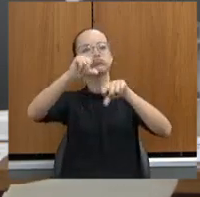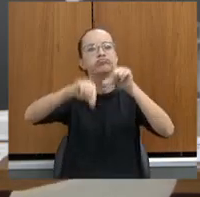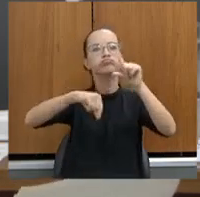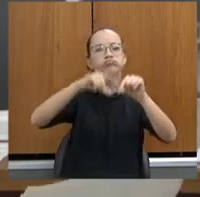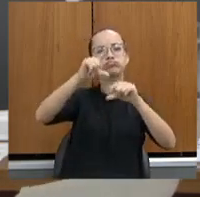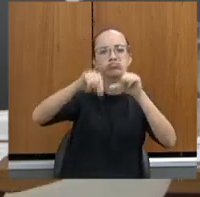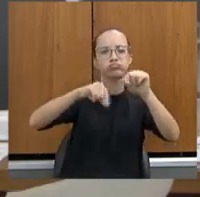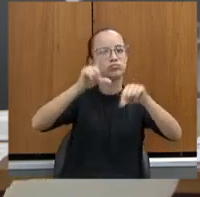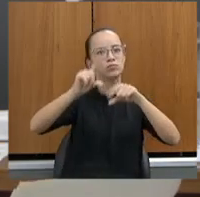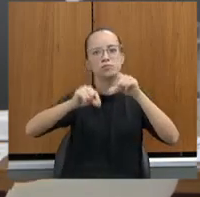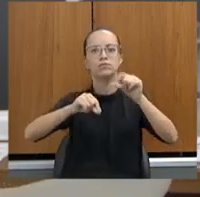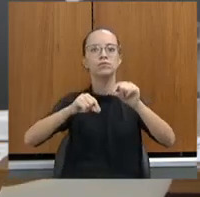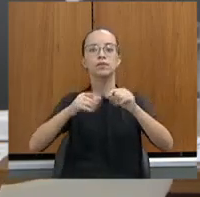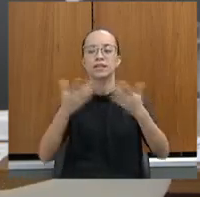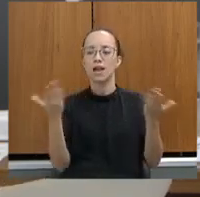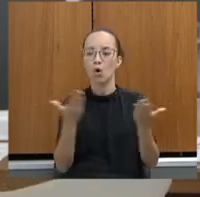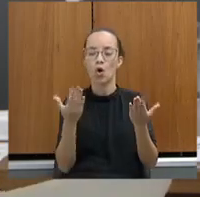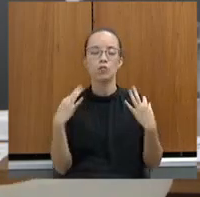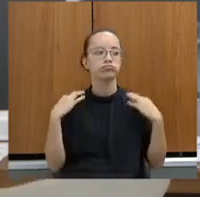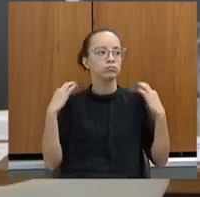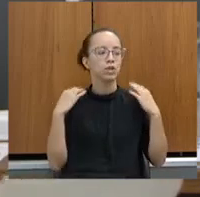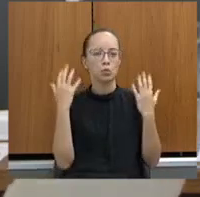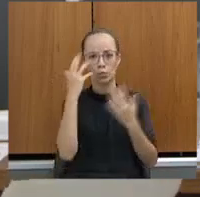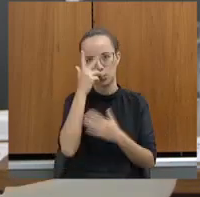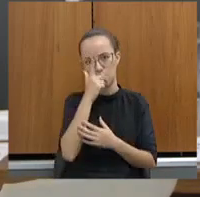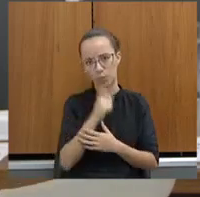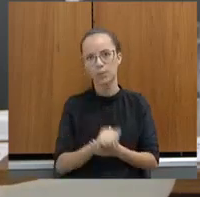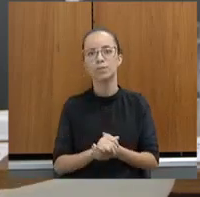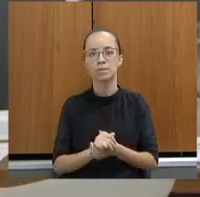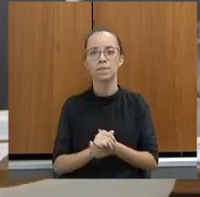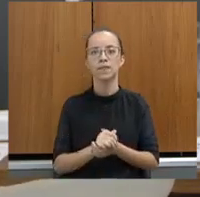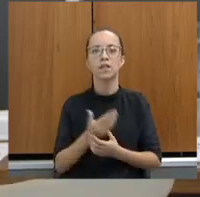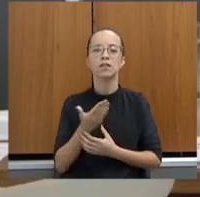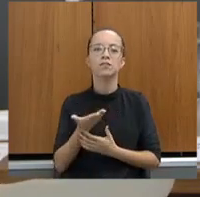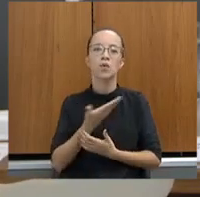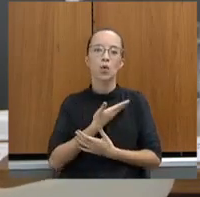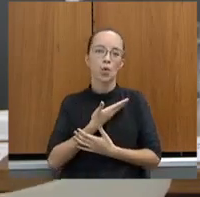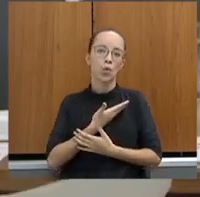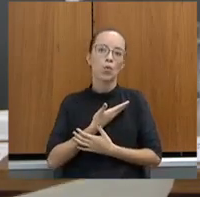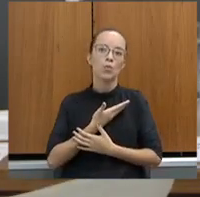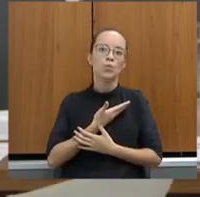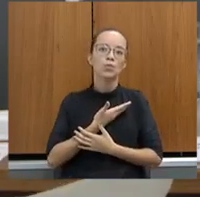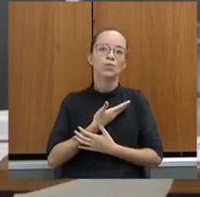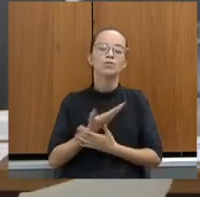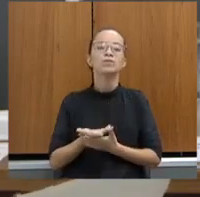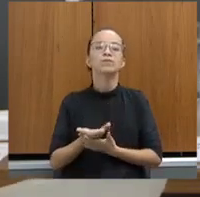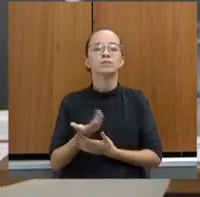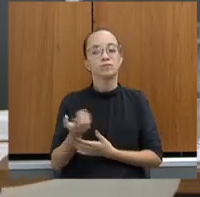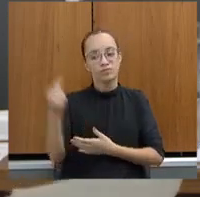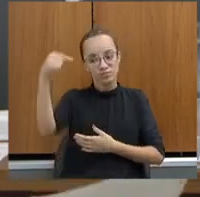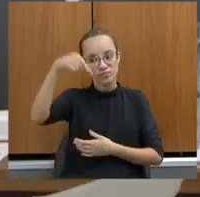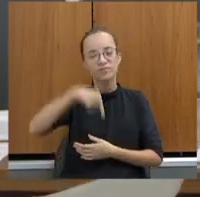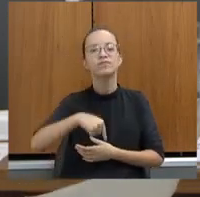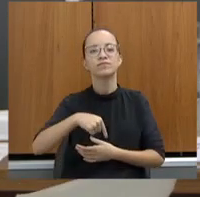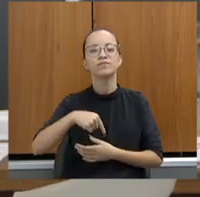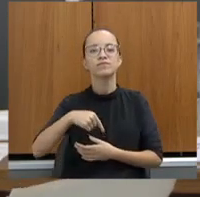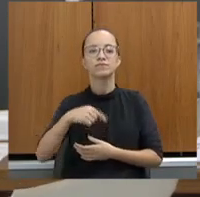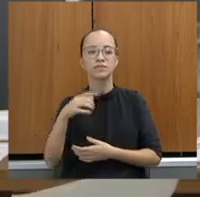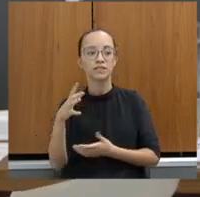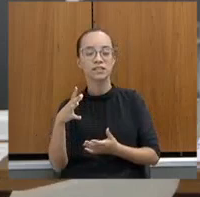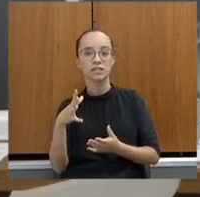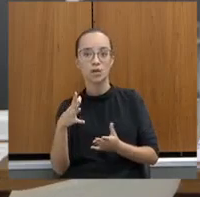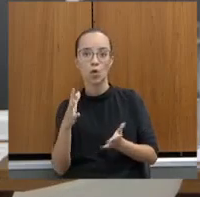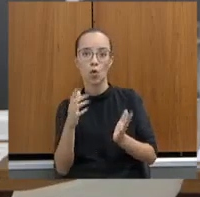fardamento ficou, honestamente, muito bonito. Muito bonito. Veio até um colega meu, não vou nem dizer o nome, nem o Estado, veio aqui, pegou o nosso fardamento,